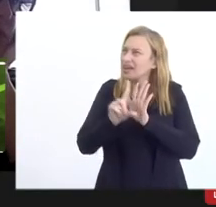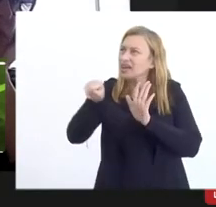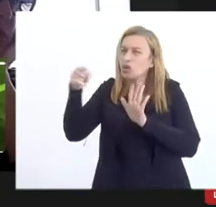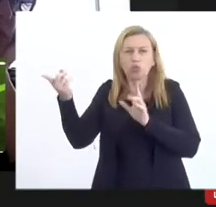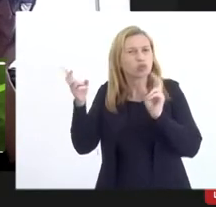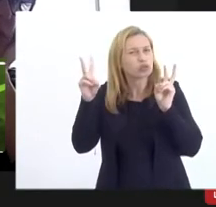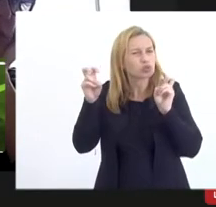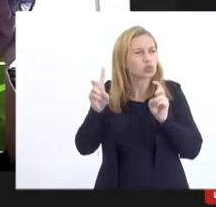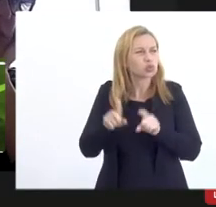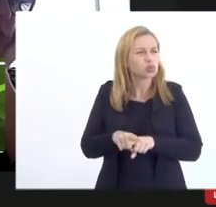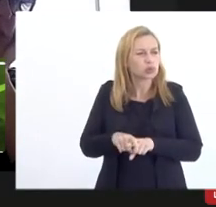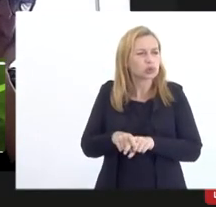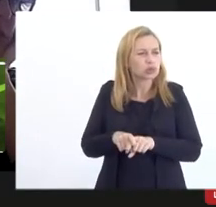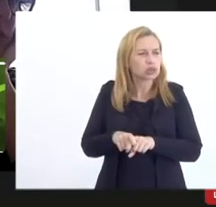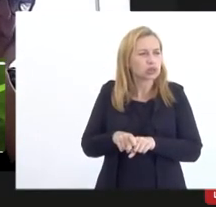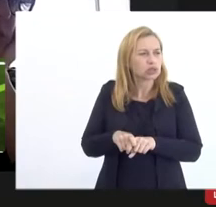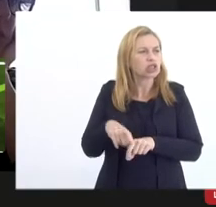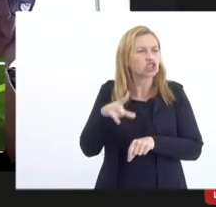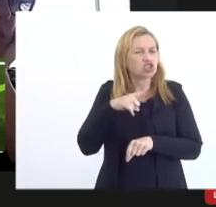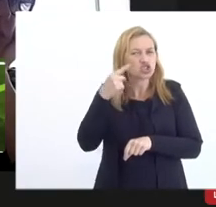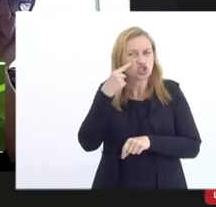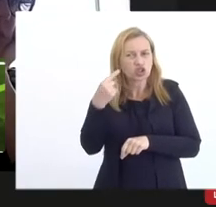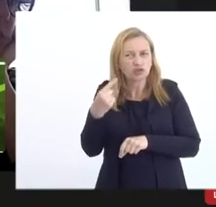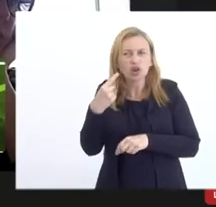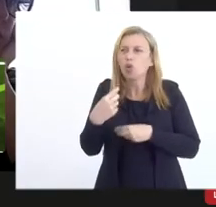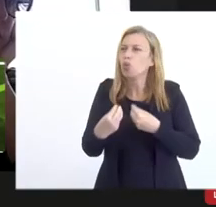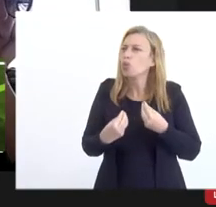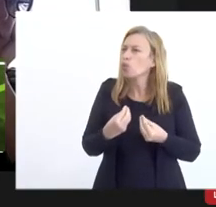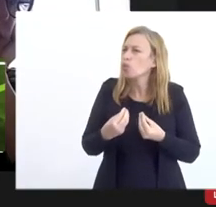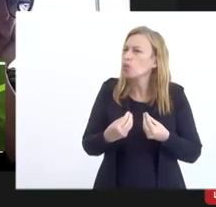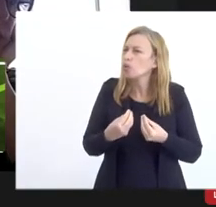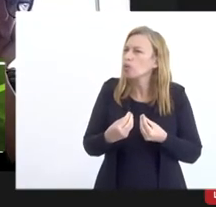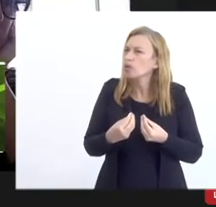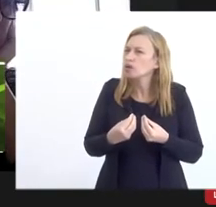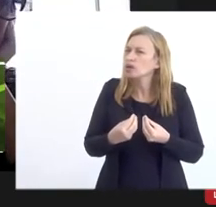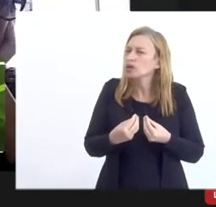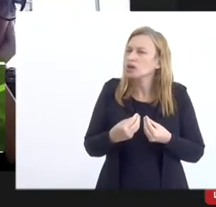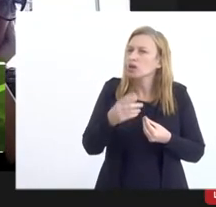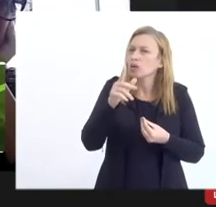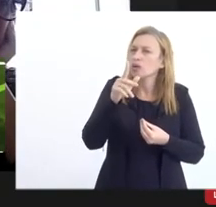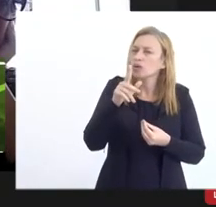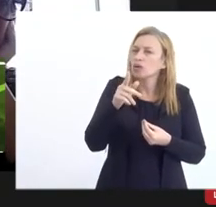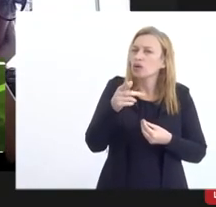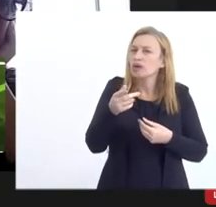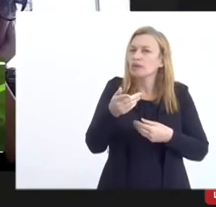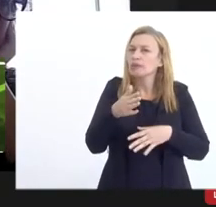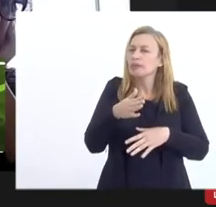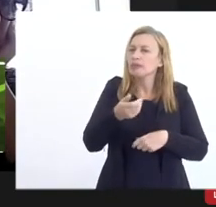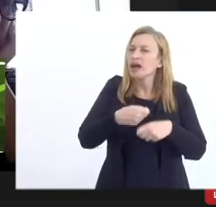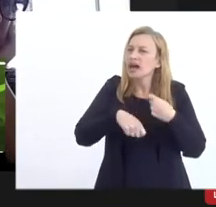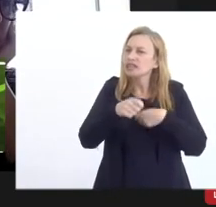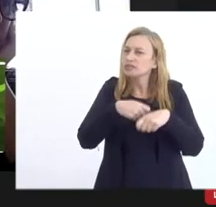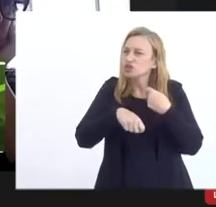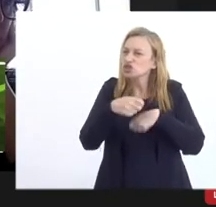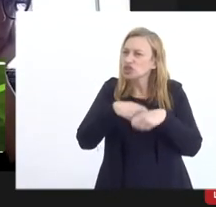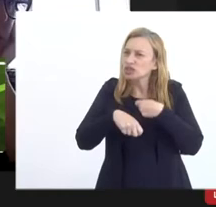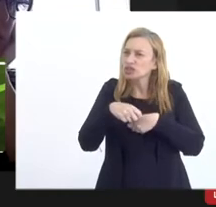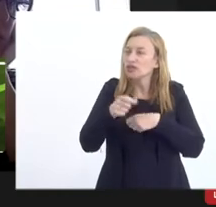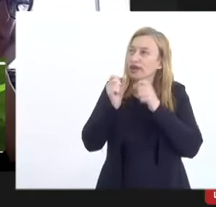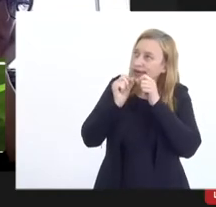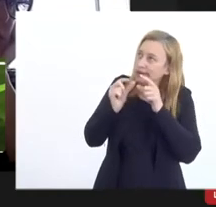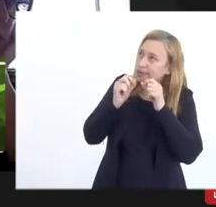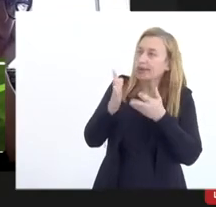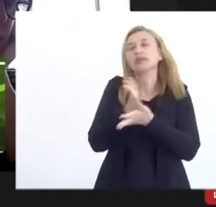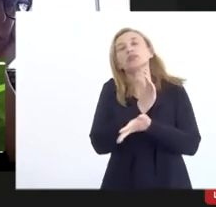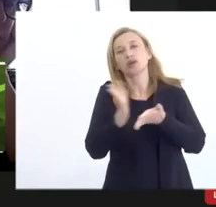assunto era que tinha que ver com a questão da improbidade administrativa que foi criticada por